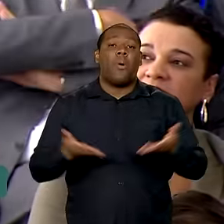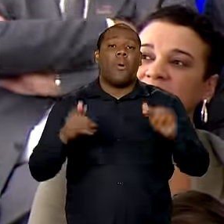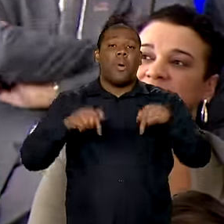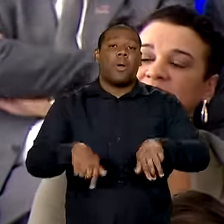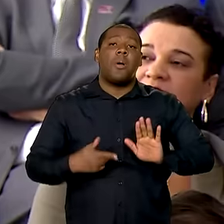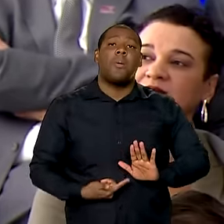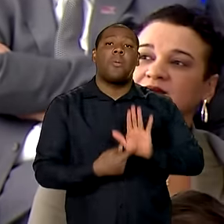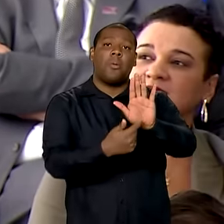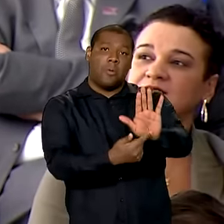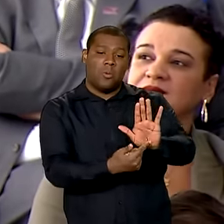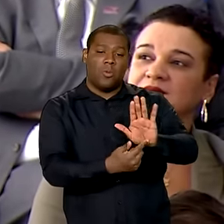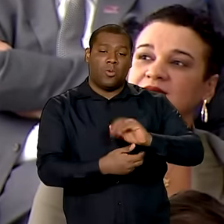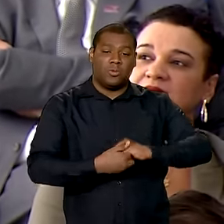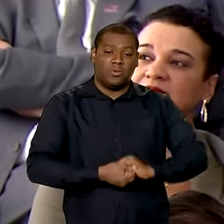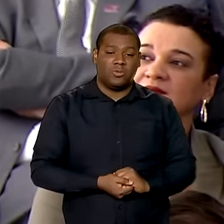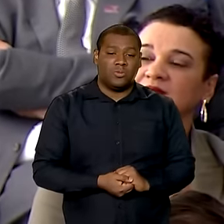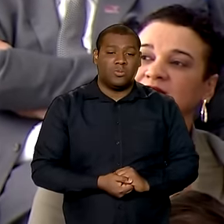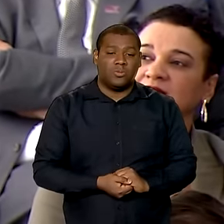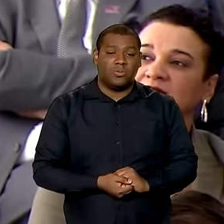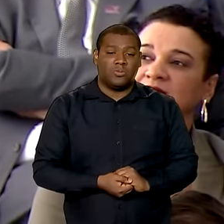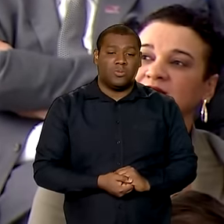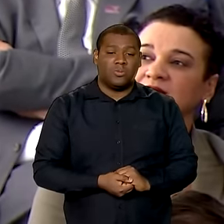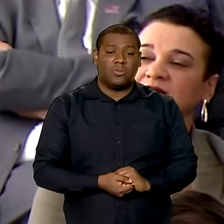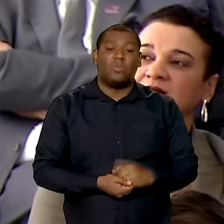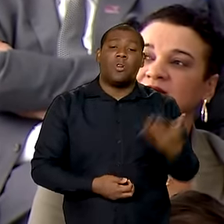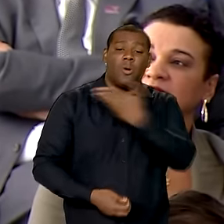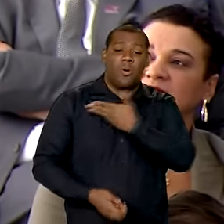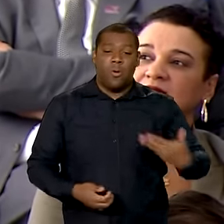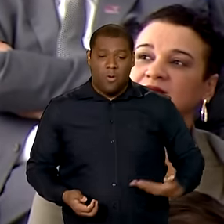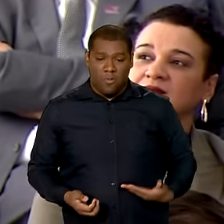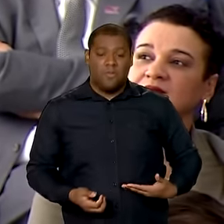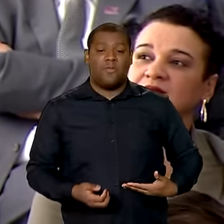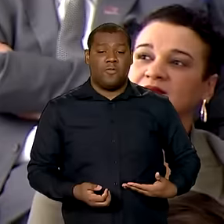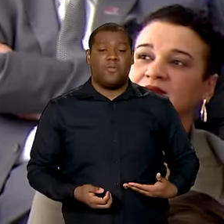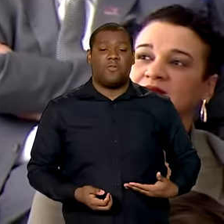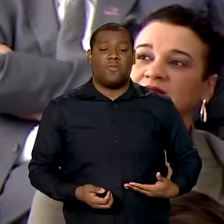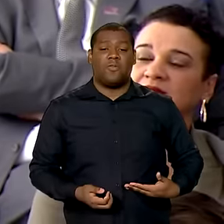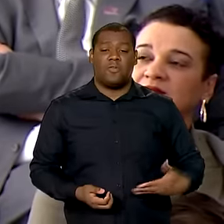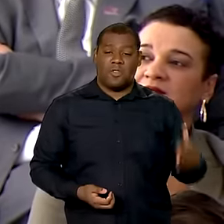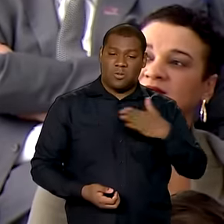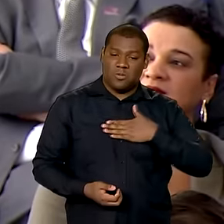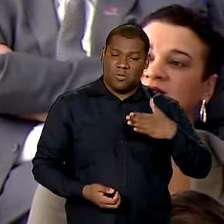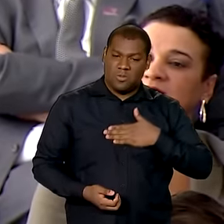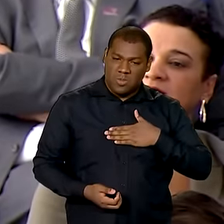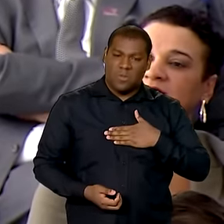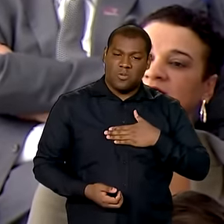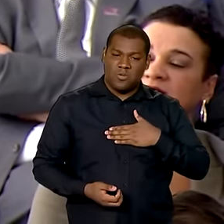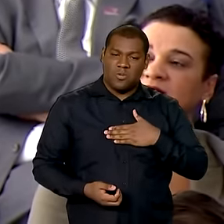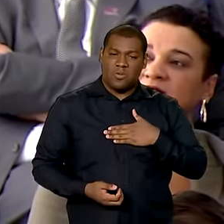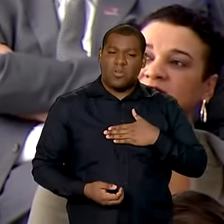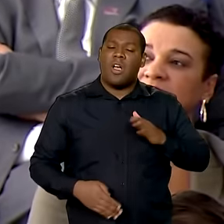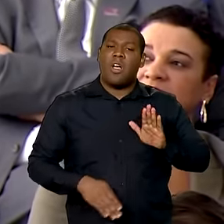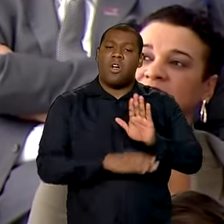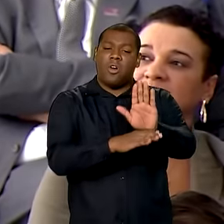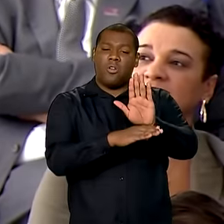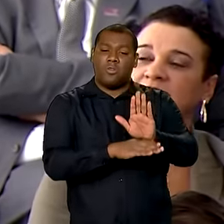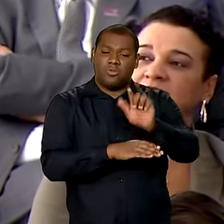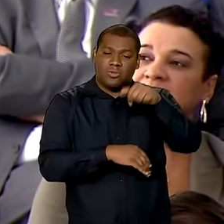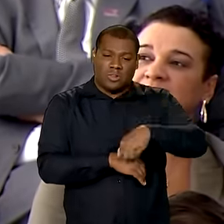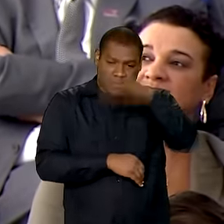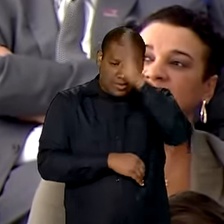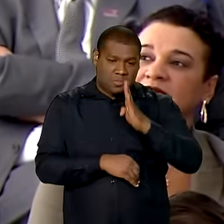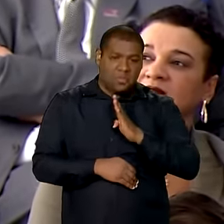demonstração de que nós voltamos para governar esse país, para ver se a gente transforma esse país